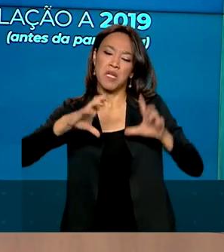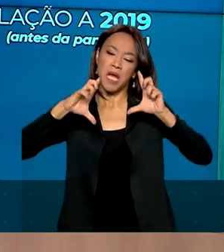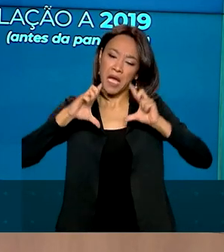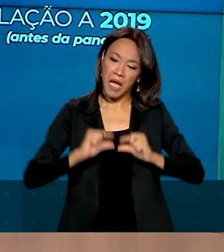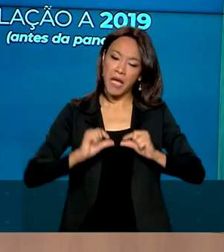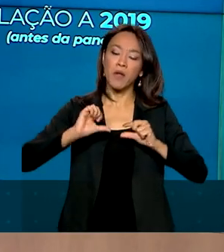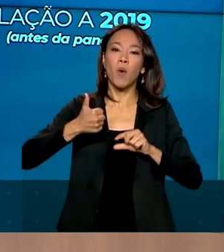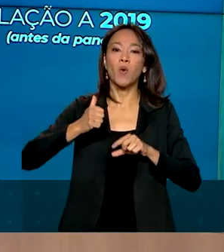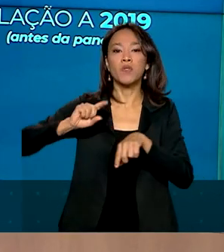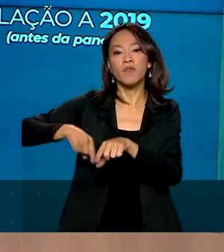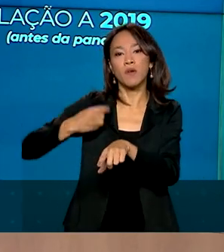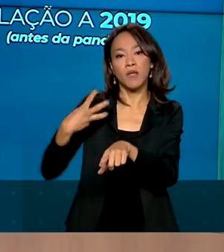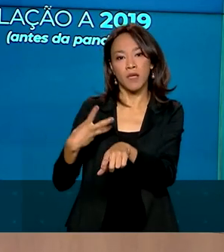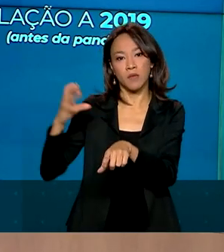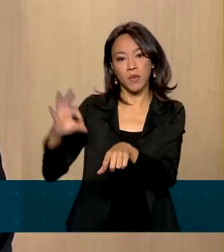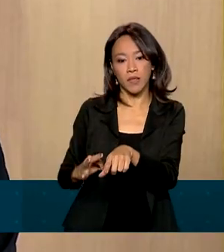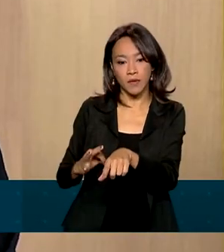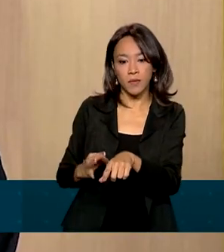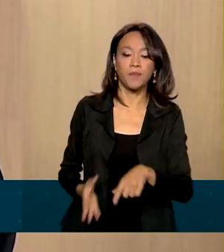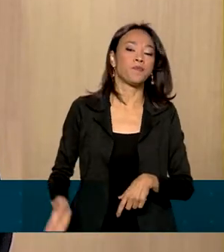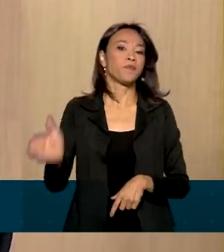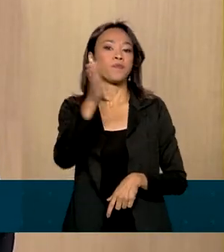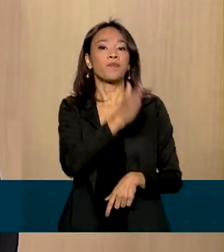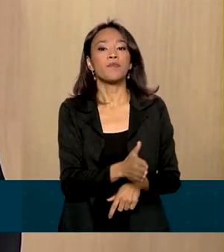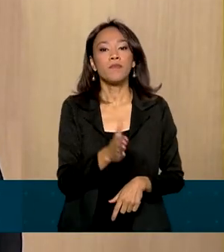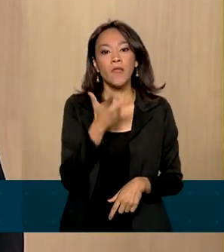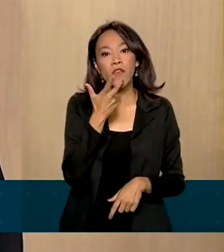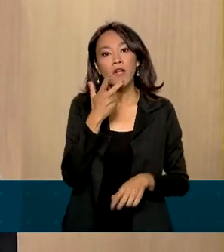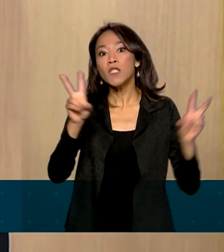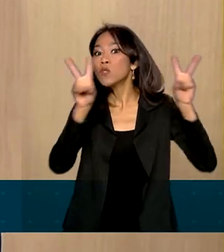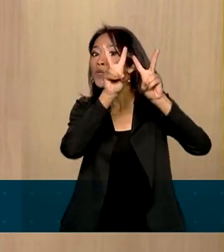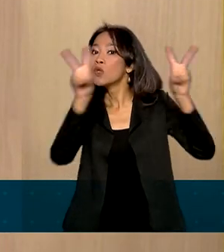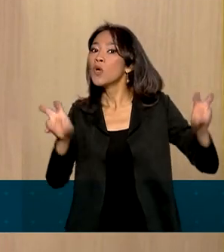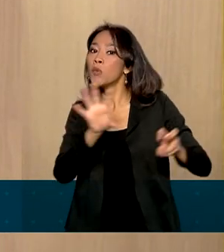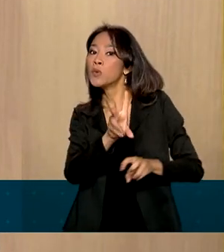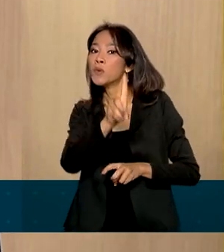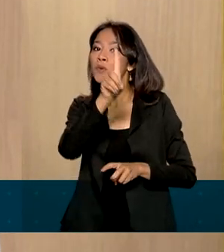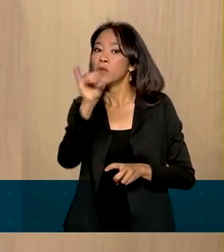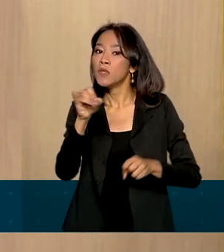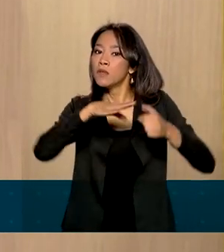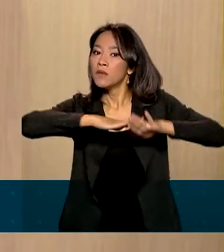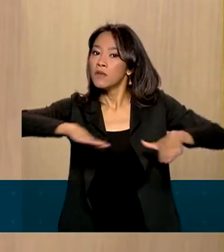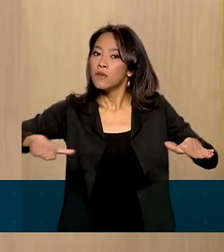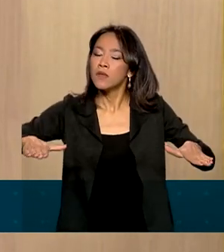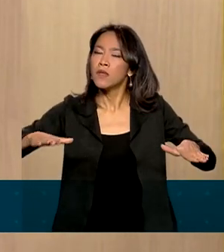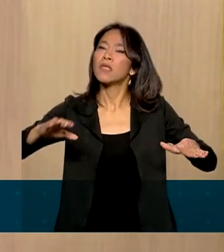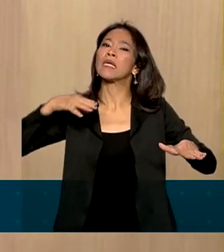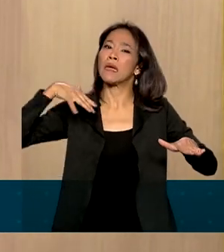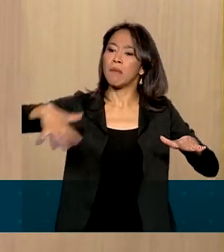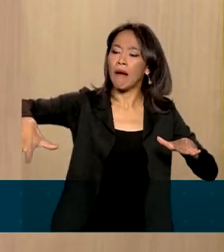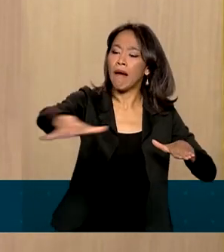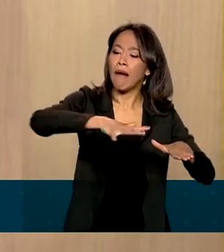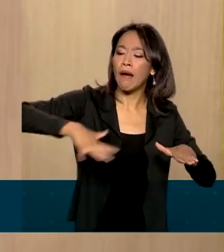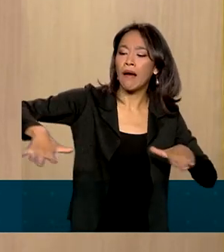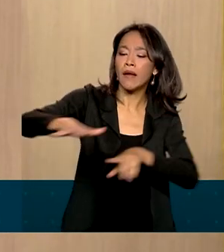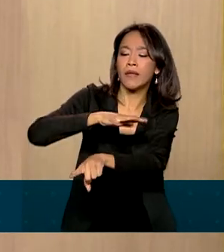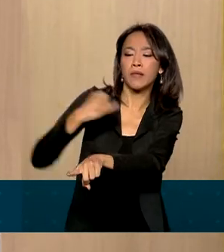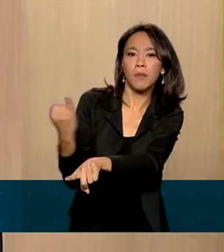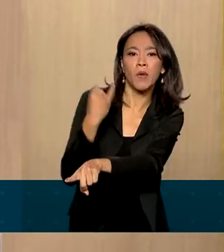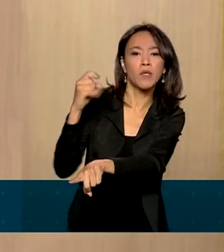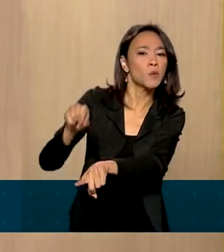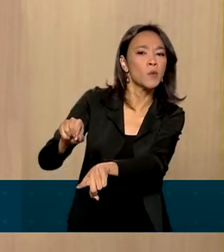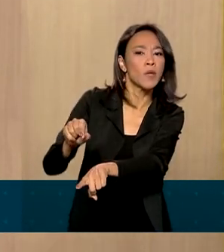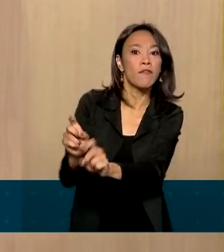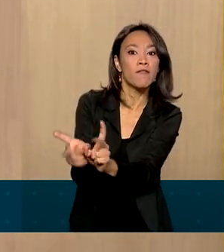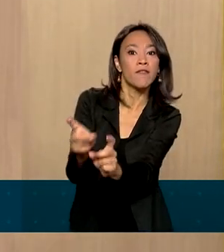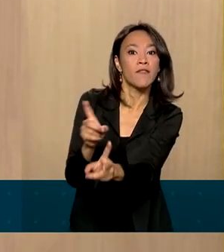,3%. Quando falamos em dia da criança, não podemos deixar de falar de um importante setor da economia também, que é o setor de